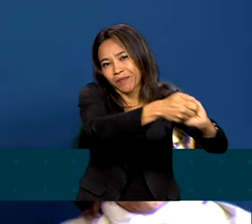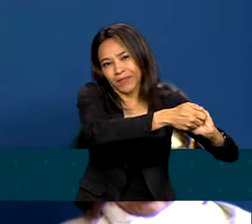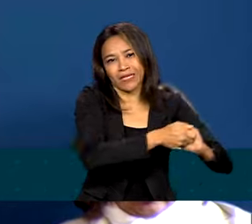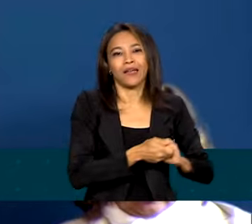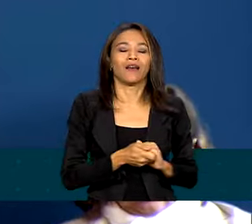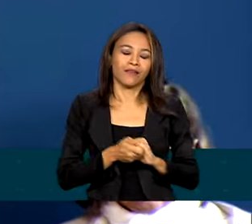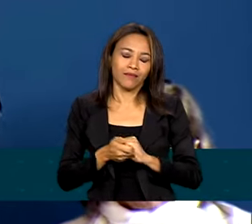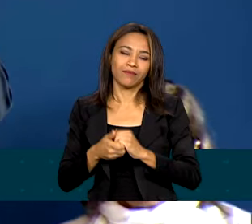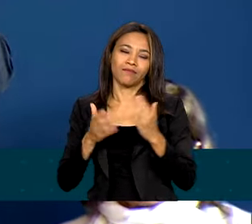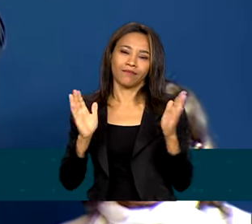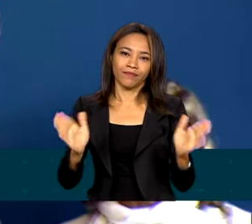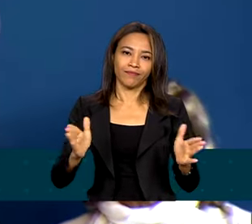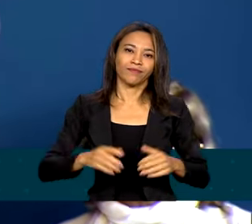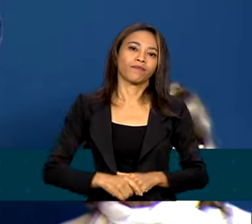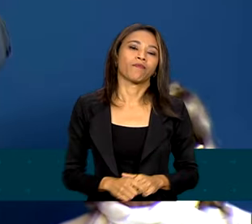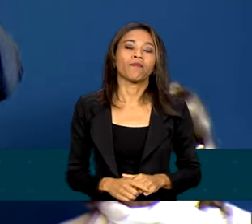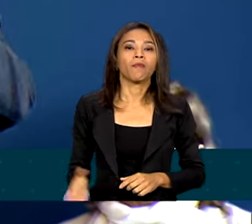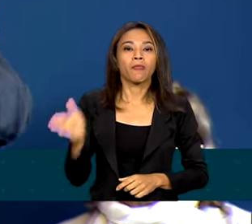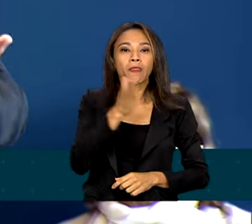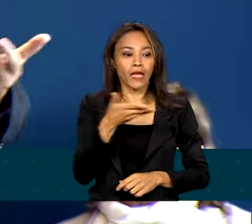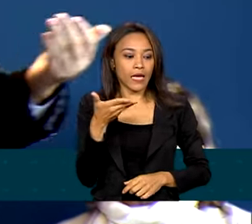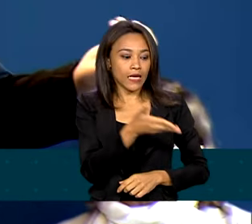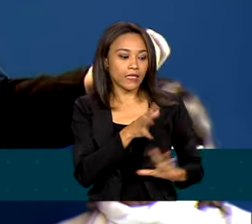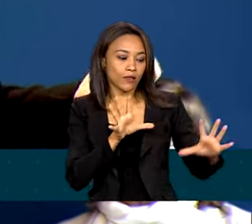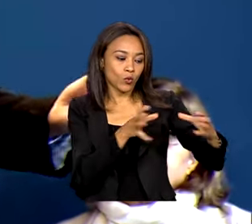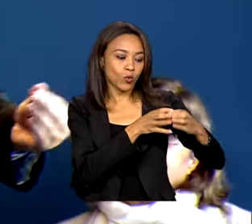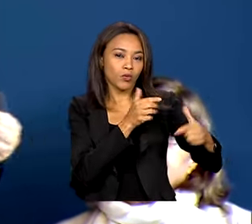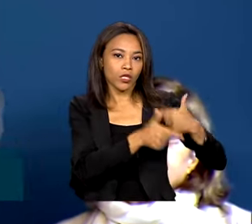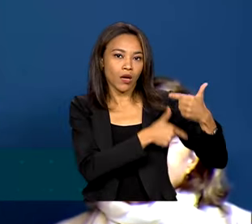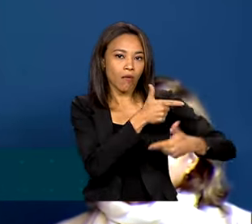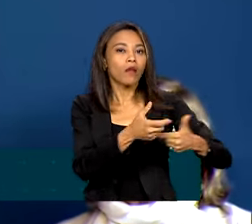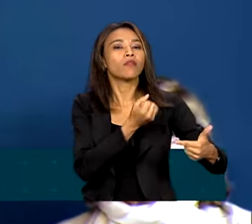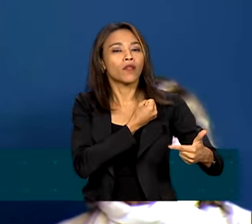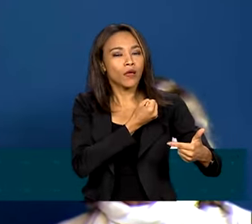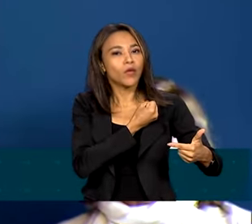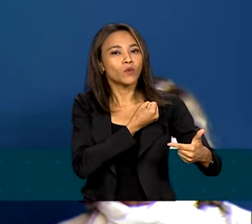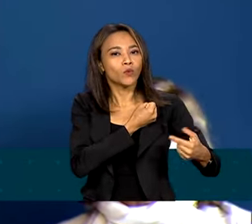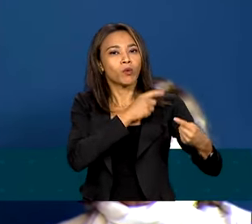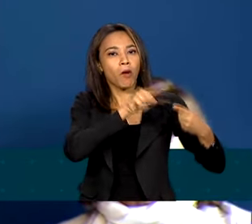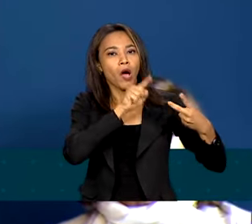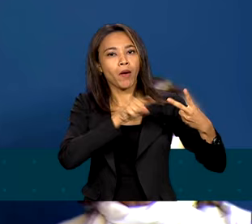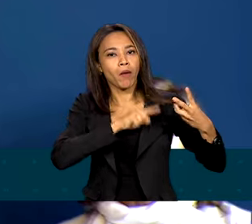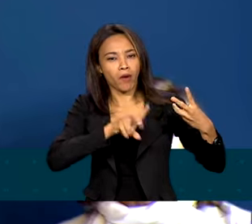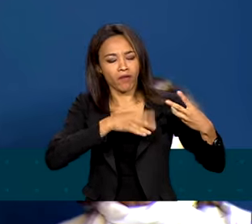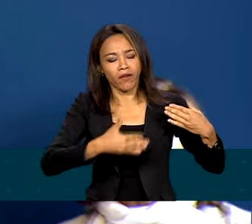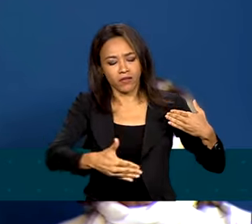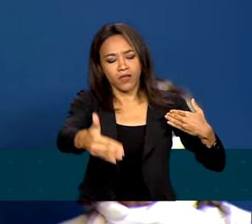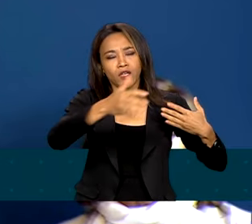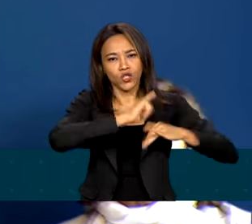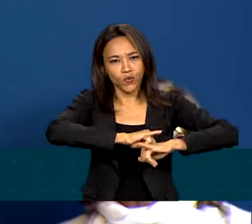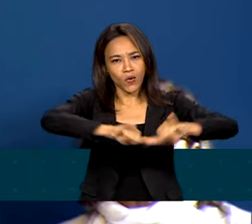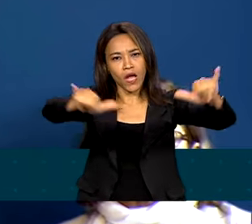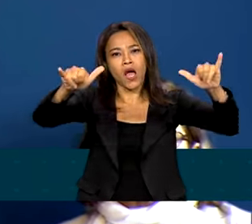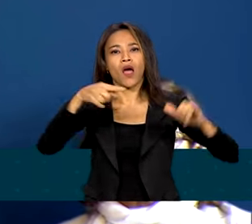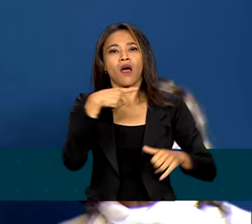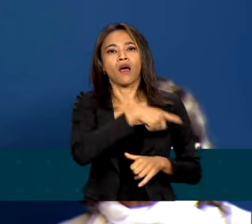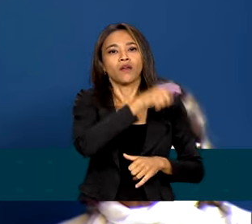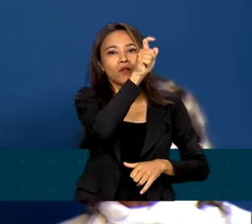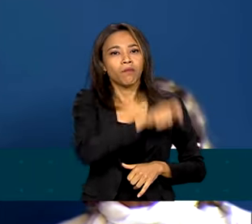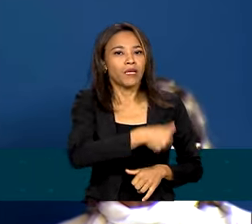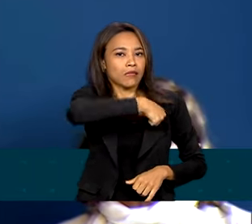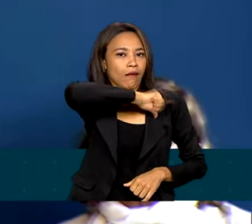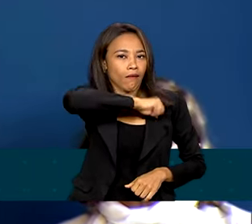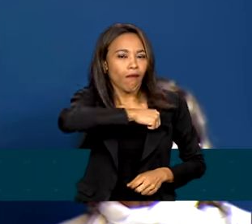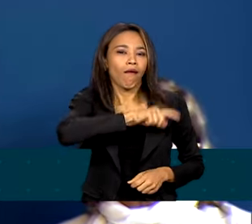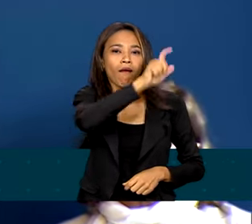saudados. A Operação Átria tem os seus números que serão em breve divulgados pelas delegadas que coordenam, pelas